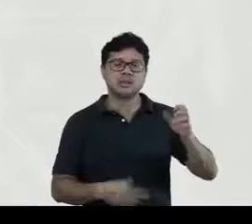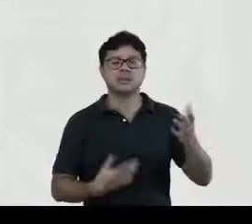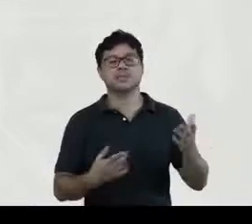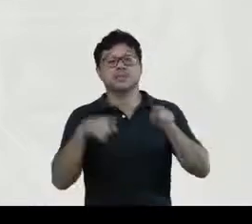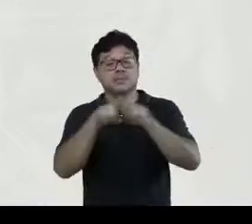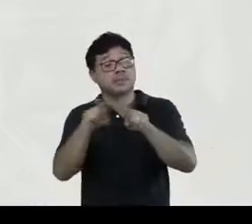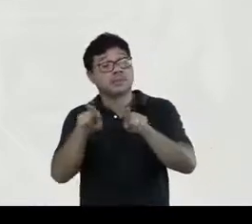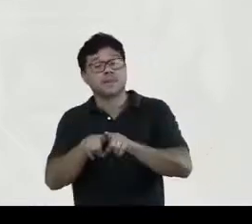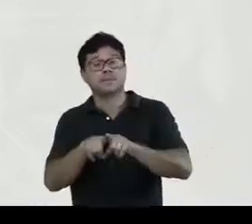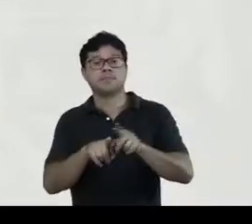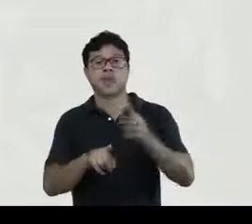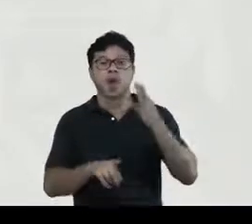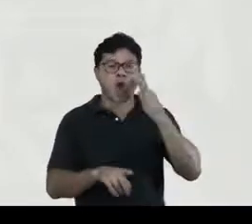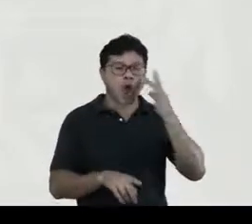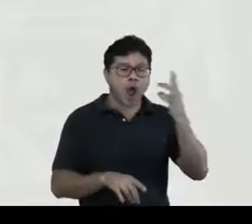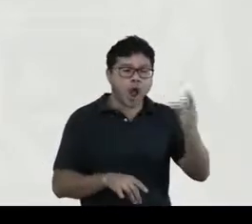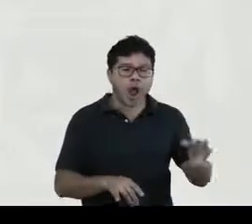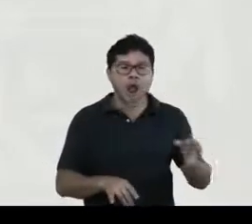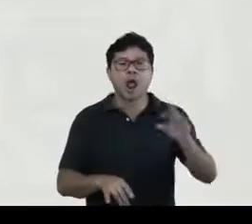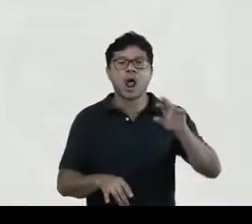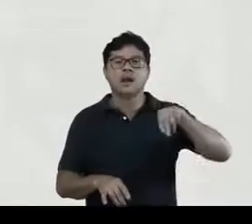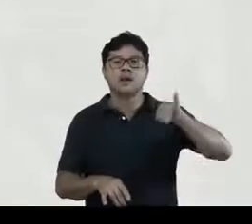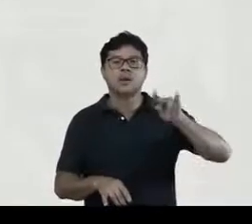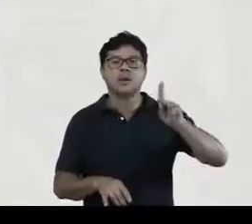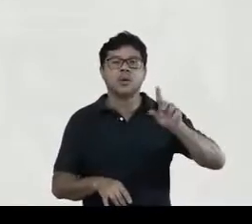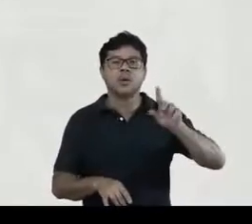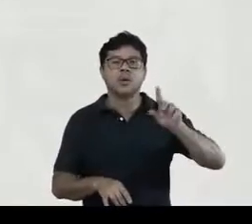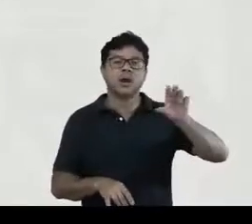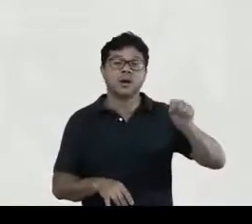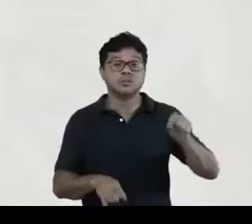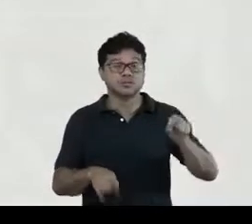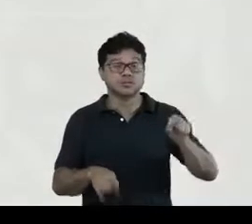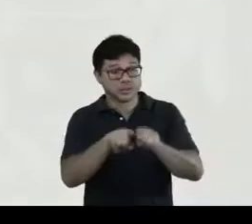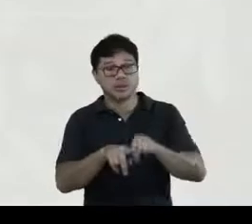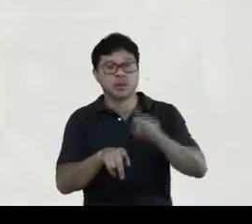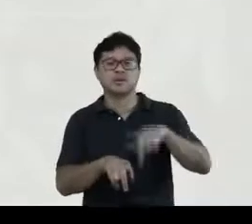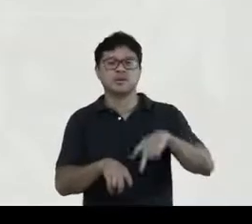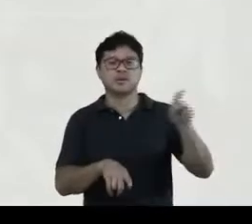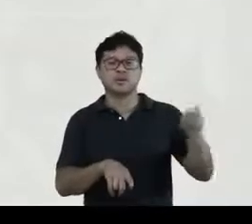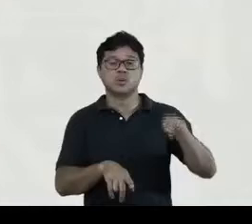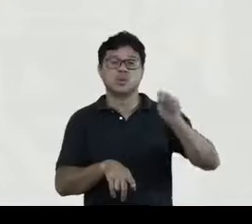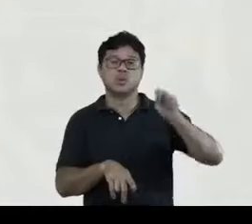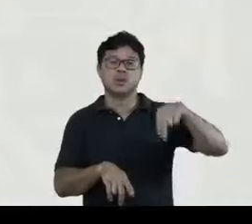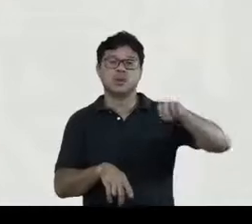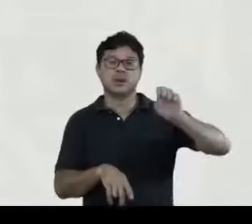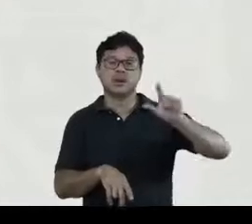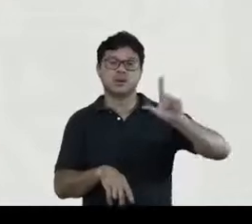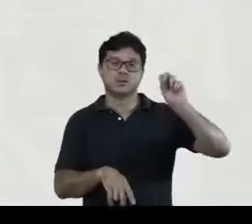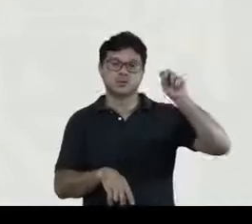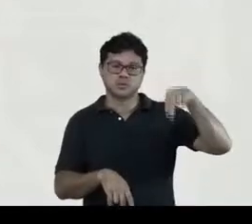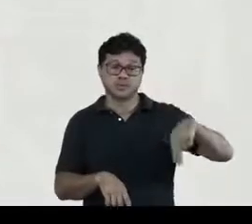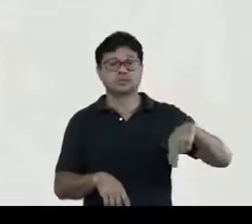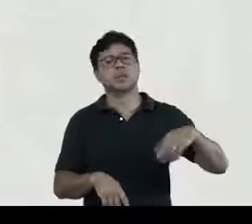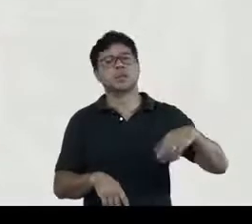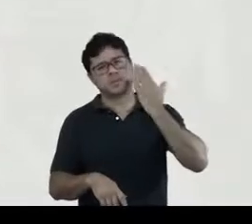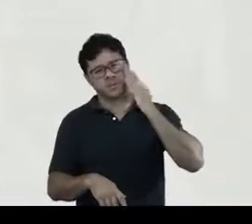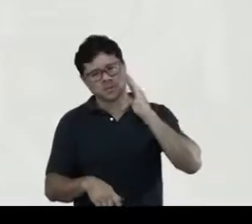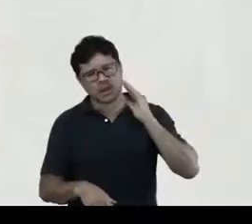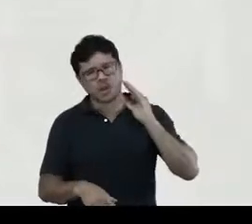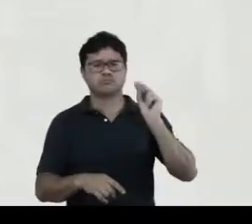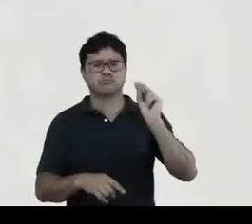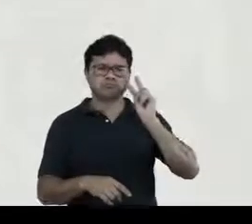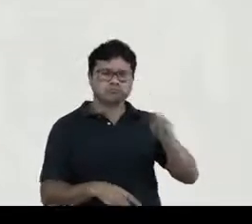como o olhar do professor Nicolau e também do professor Nelson né essa realmente eu entendo